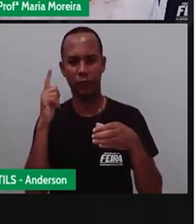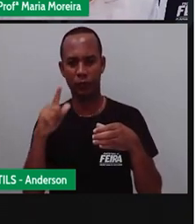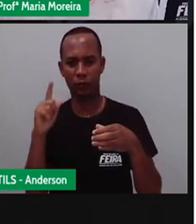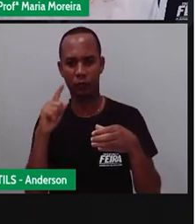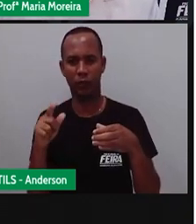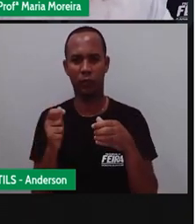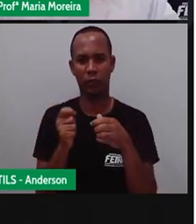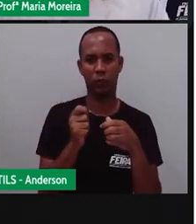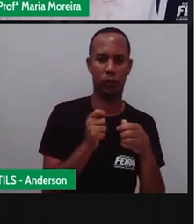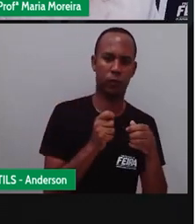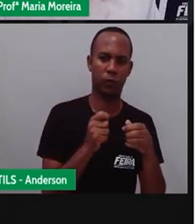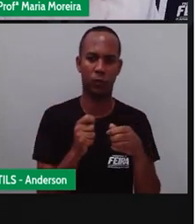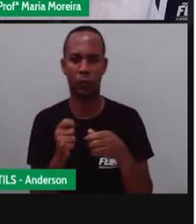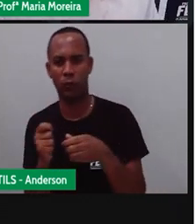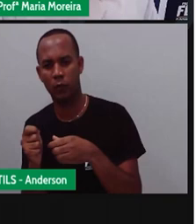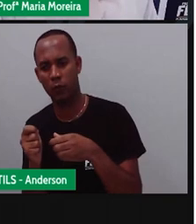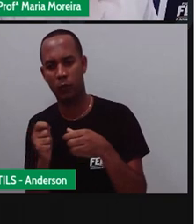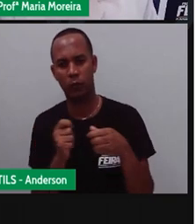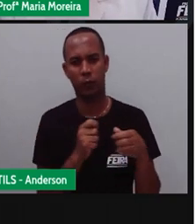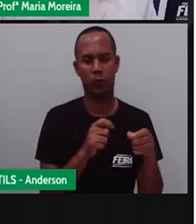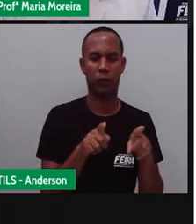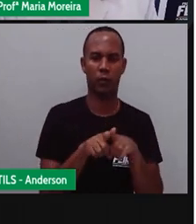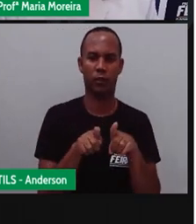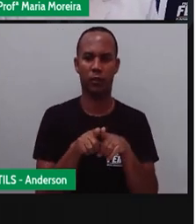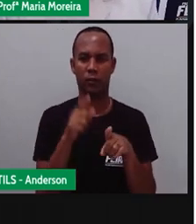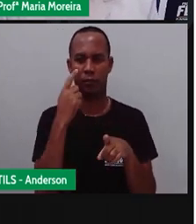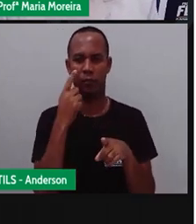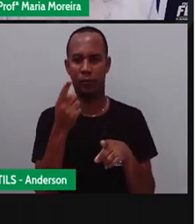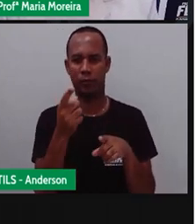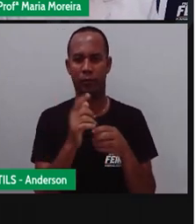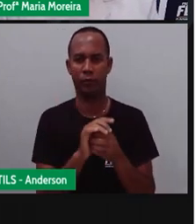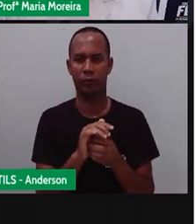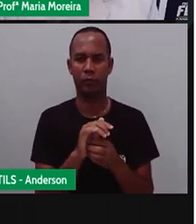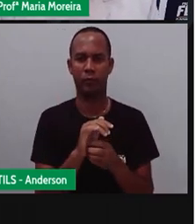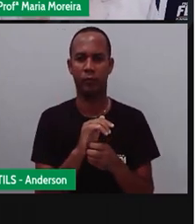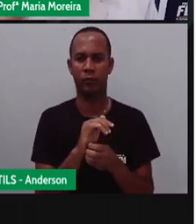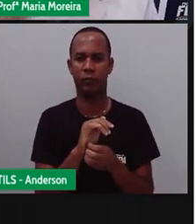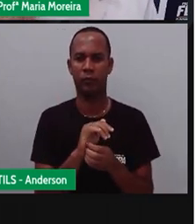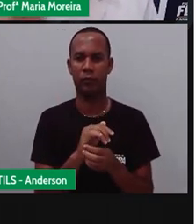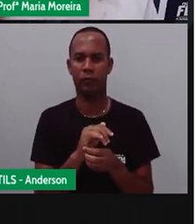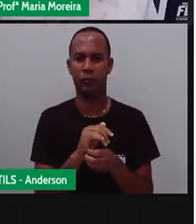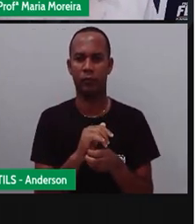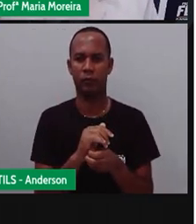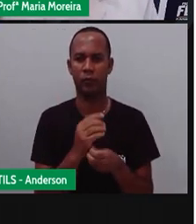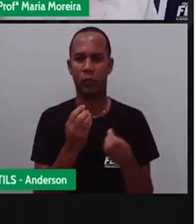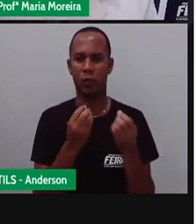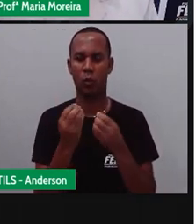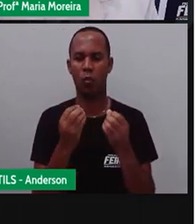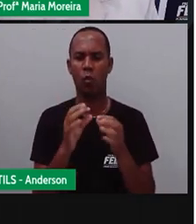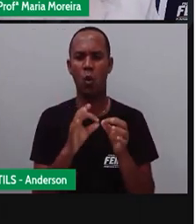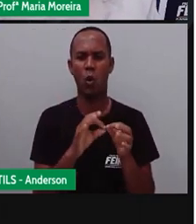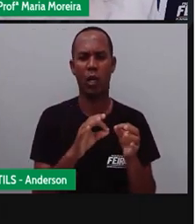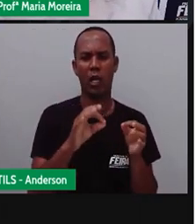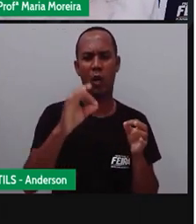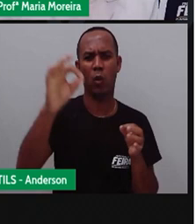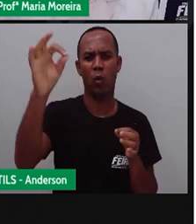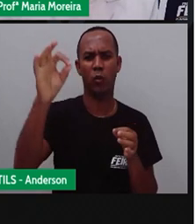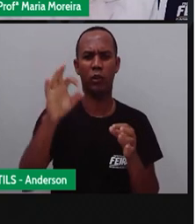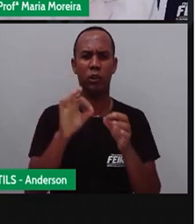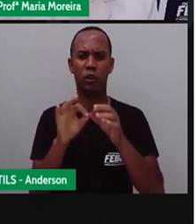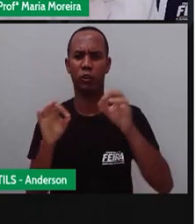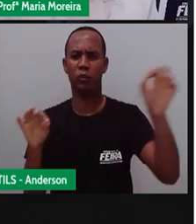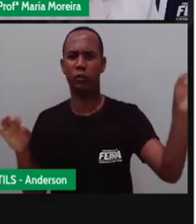da direção a ser tomada. E possibilitaram que esses dirigíveis a realização de viagens aéreas entre